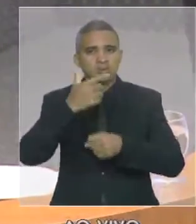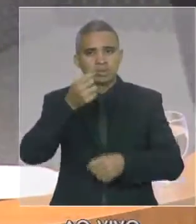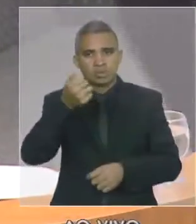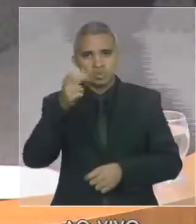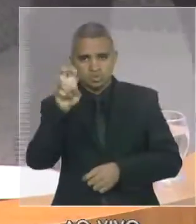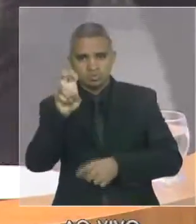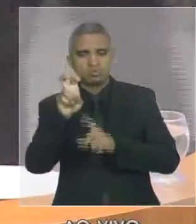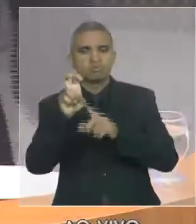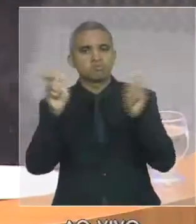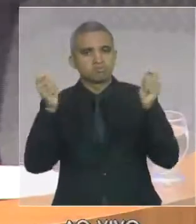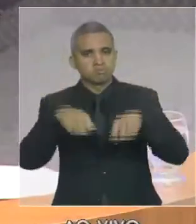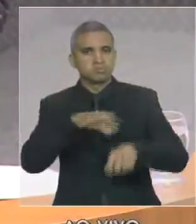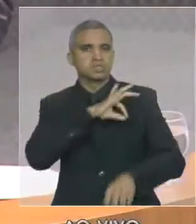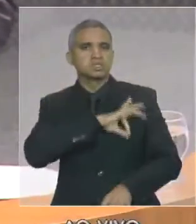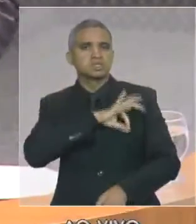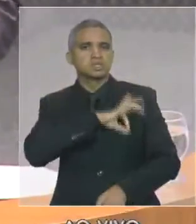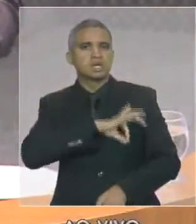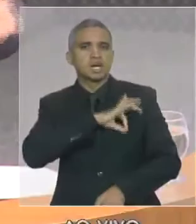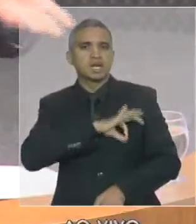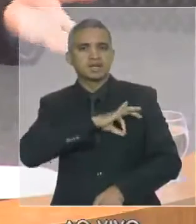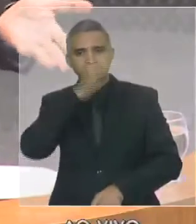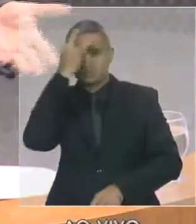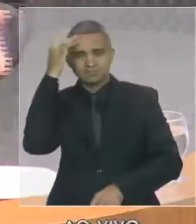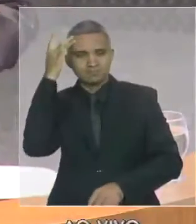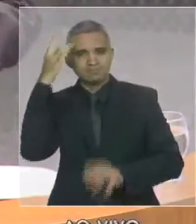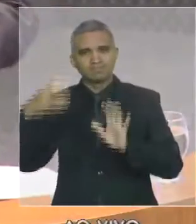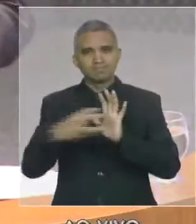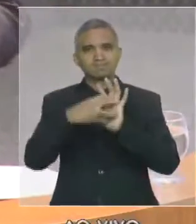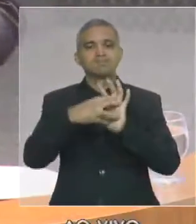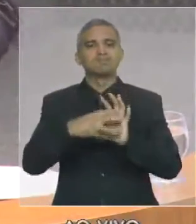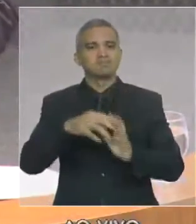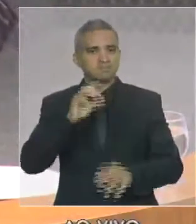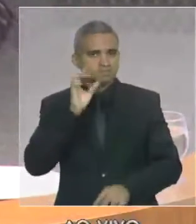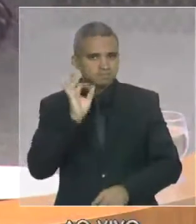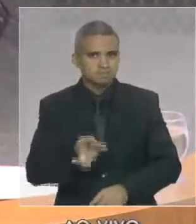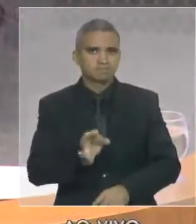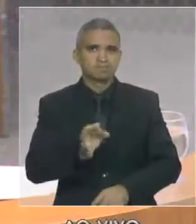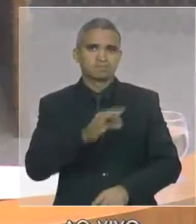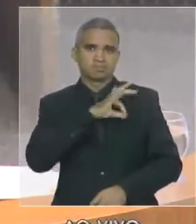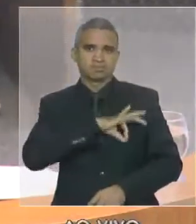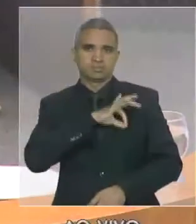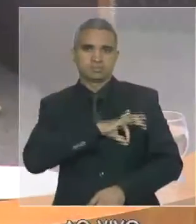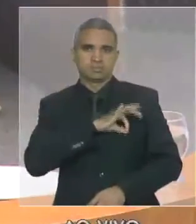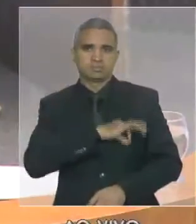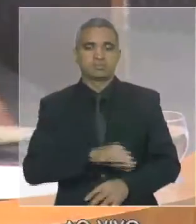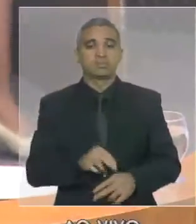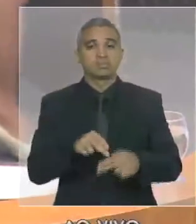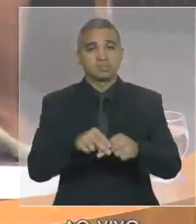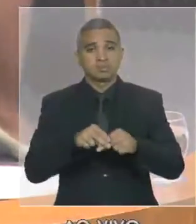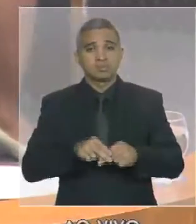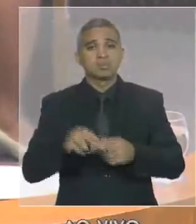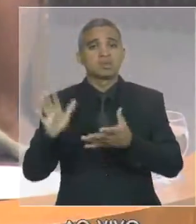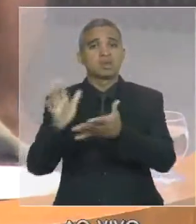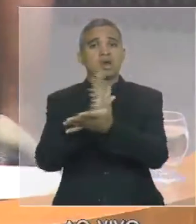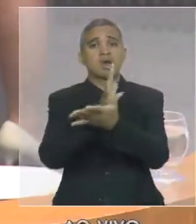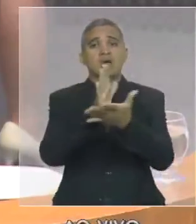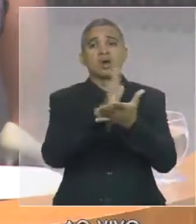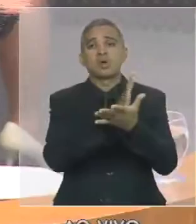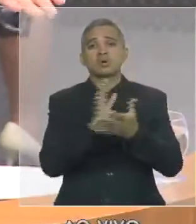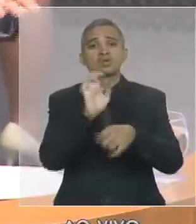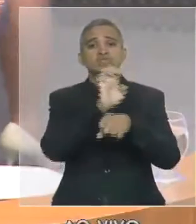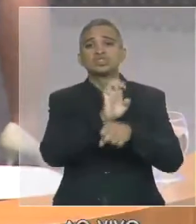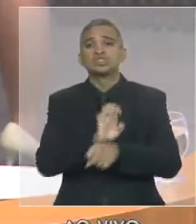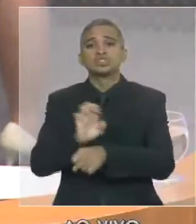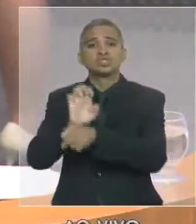folha de pagamento em dia, feito este hoje a ser celebrado, uma vez que muitos Estados não têm conseguido